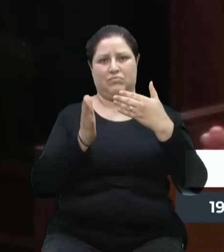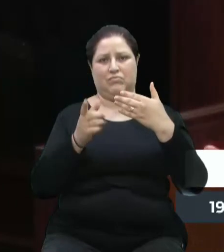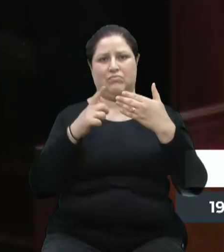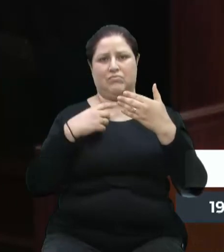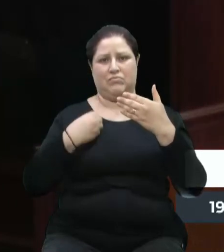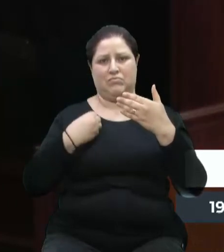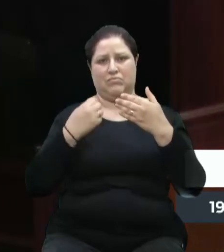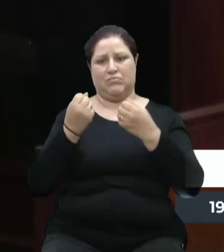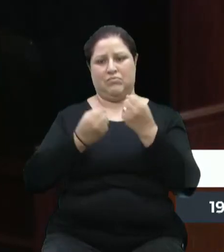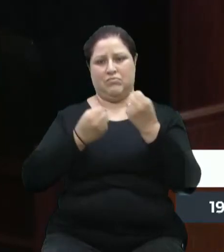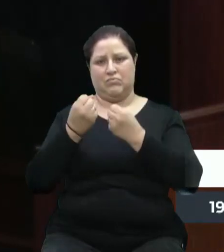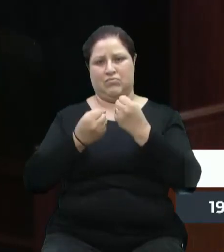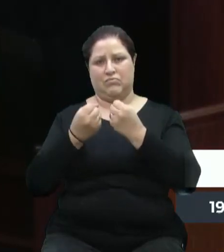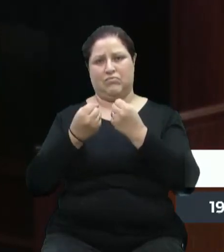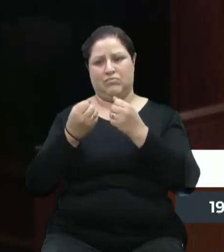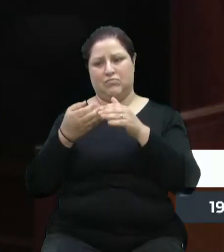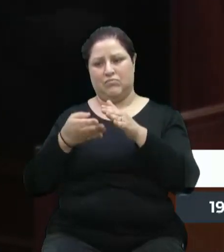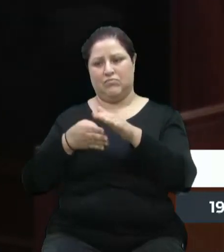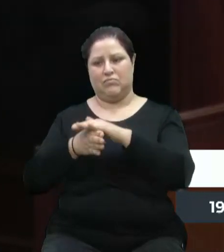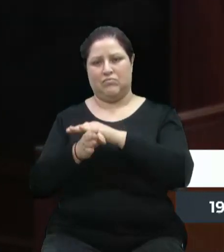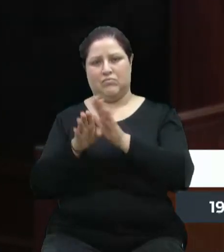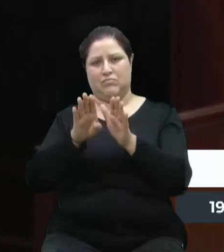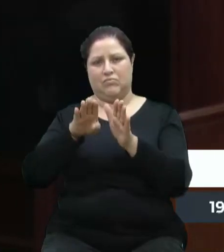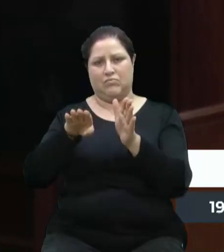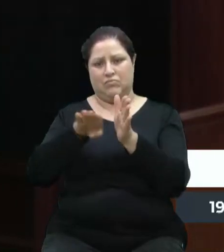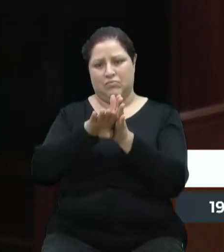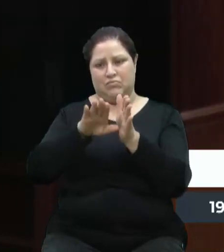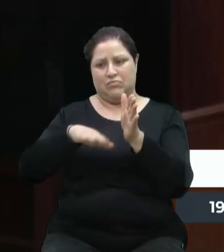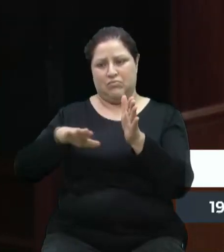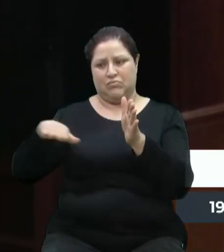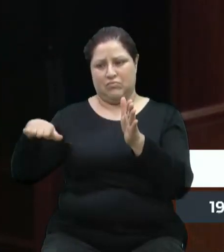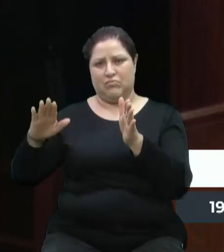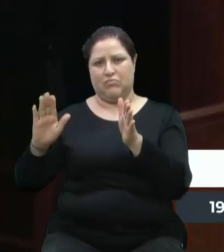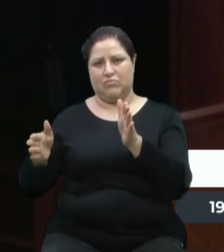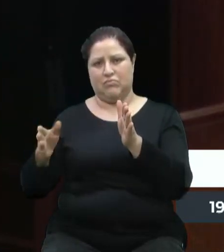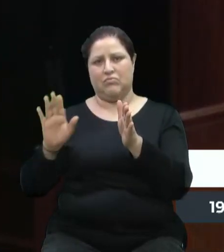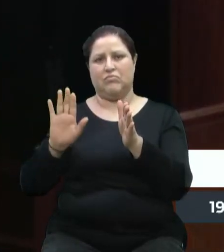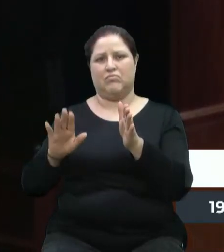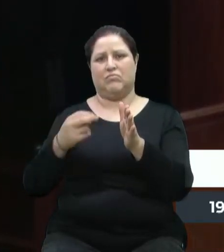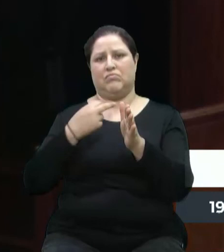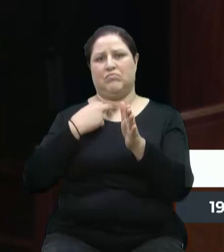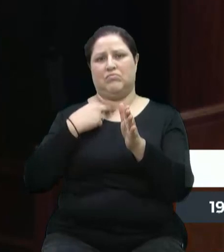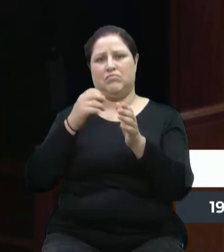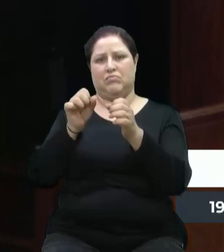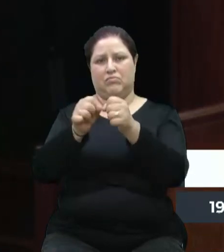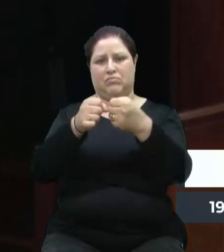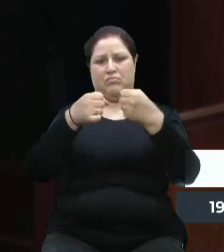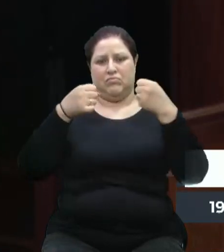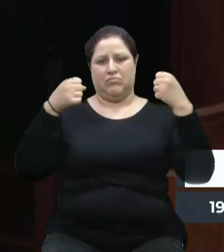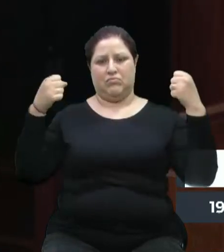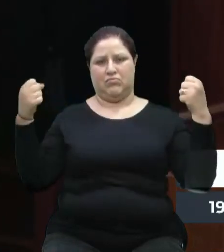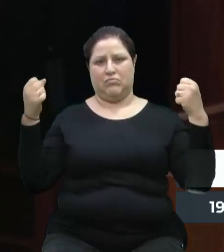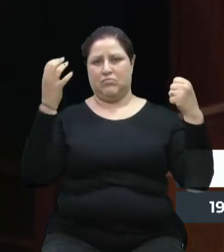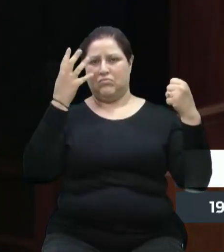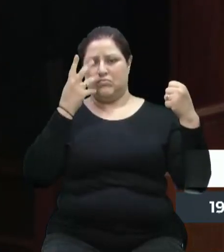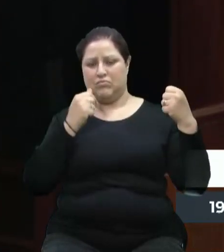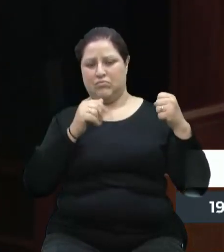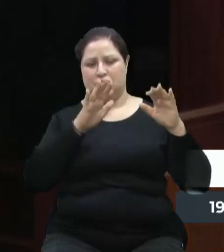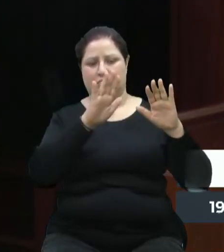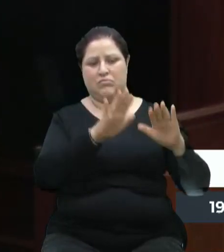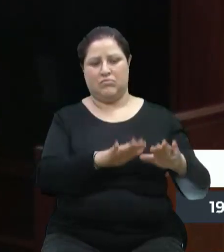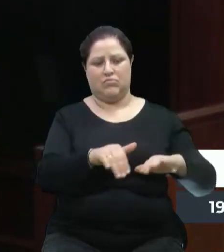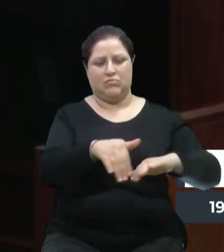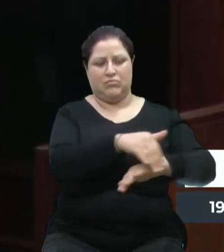portão está fechado. O veículo já está lá dentro, já chegou. Mas não dá para abrir. Não dá para abrir. A criança na rua, tudo bem.